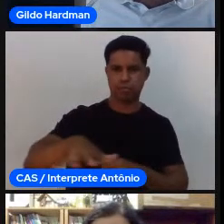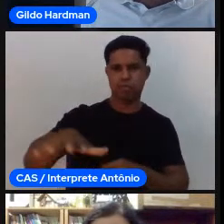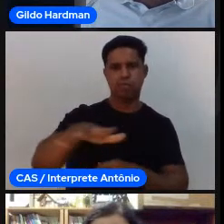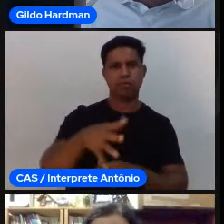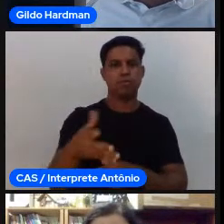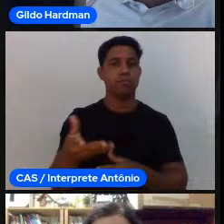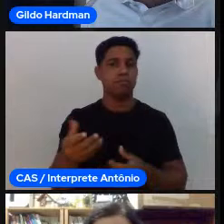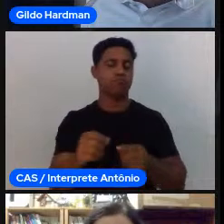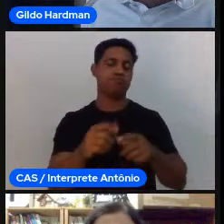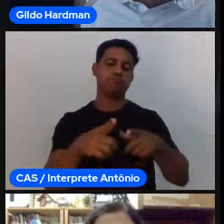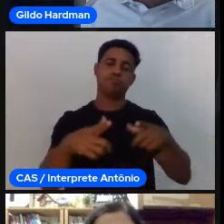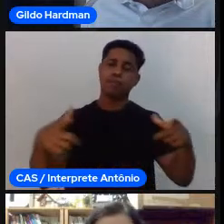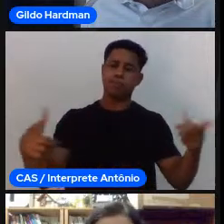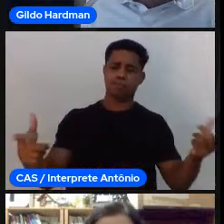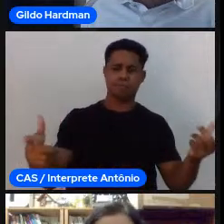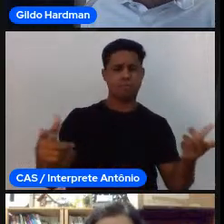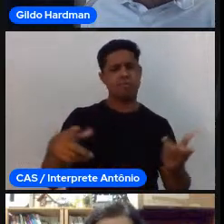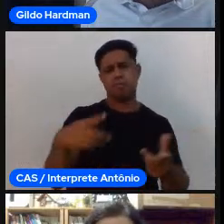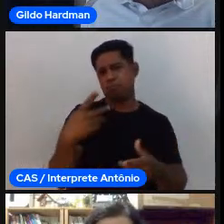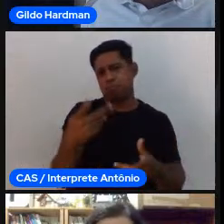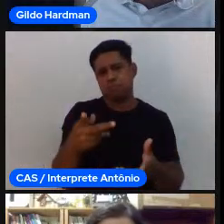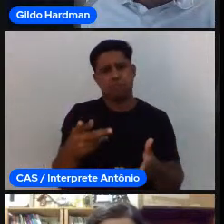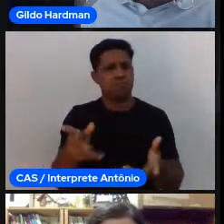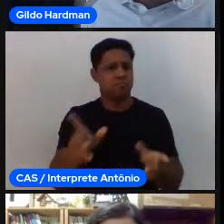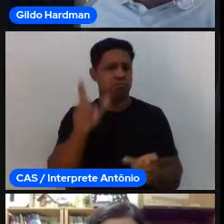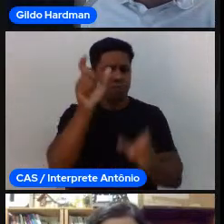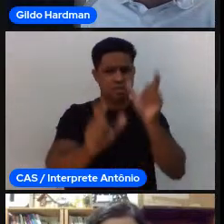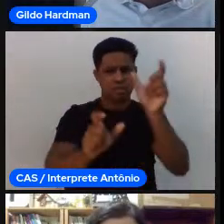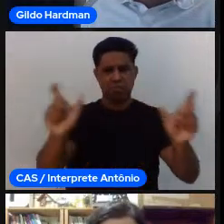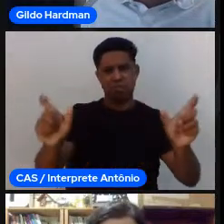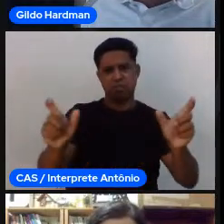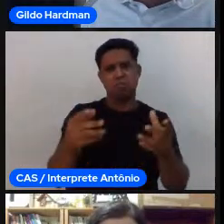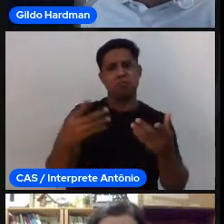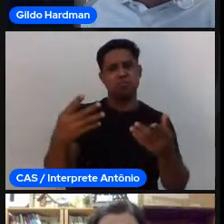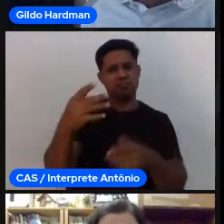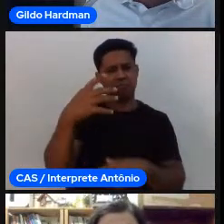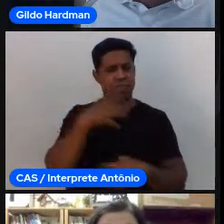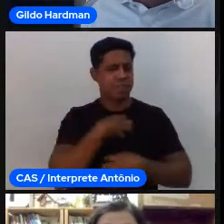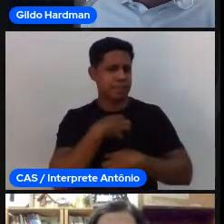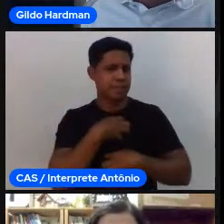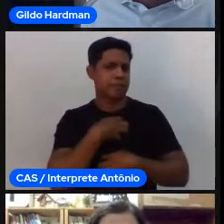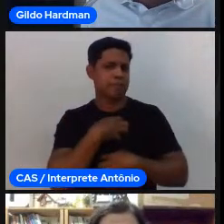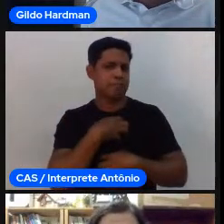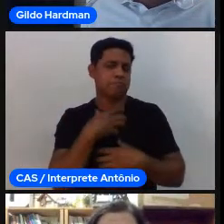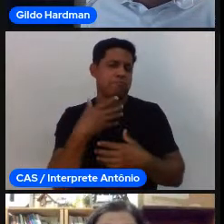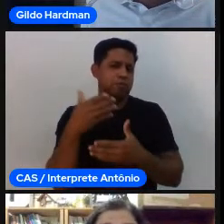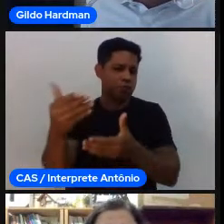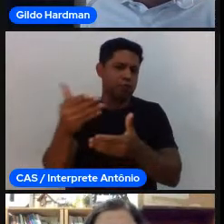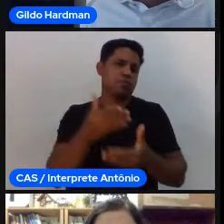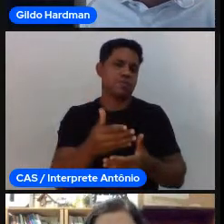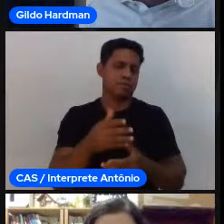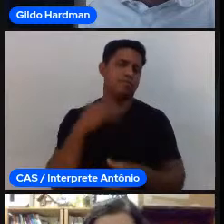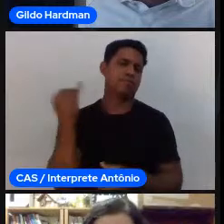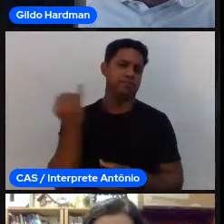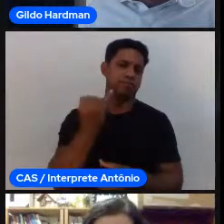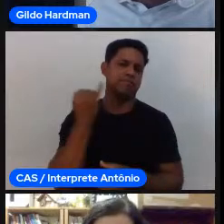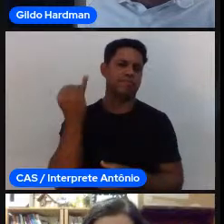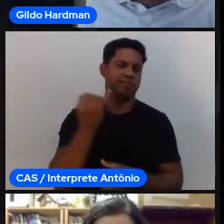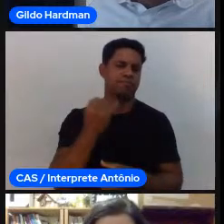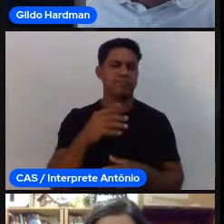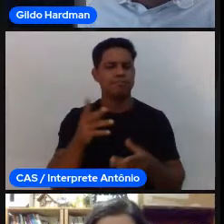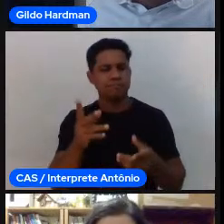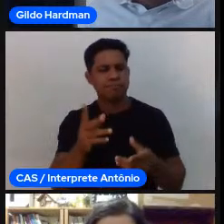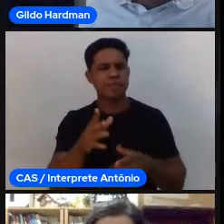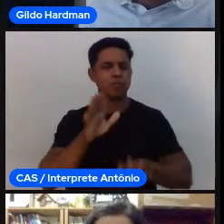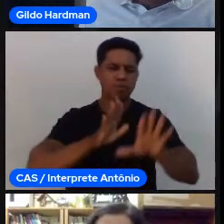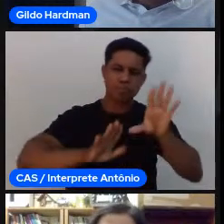erro e as pessoas se sentirem convidadas a tentar coisas novas é importante. A gente tem que tomar muito cuidado com pequenas falas que a gente